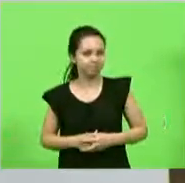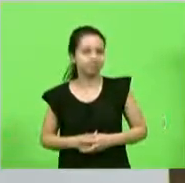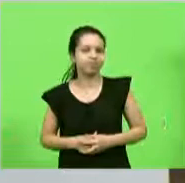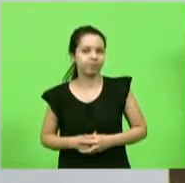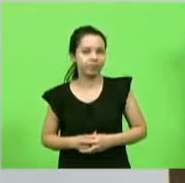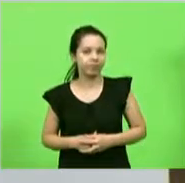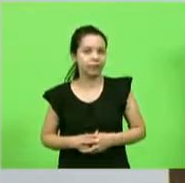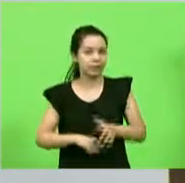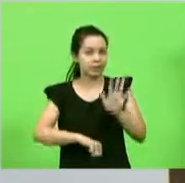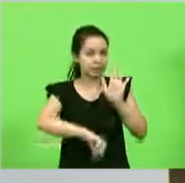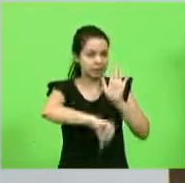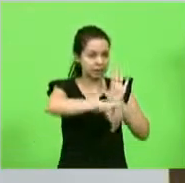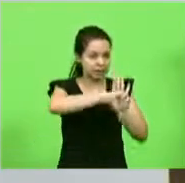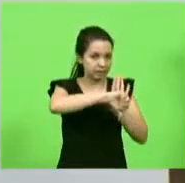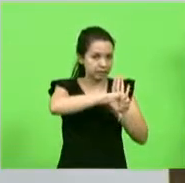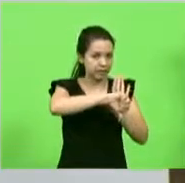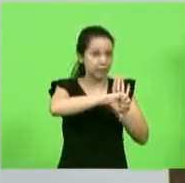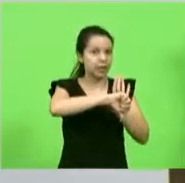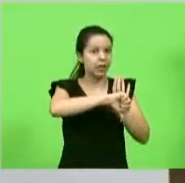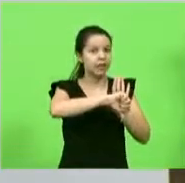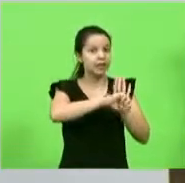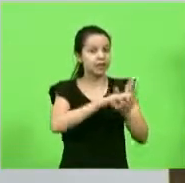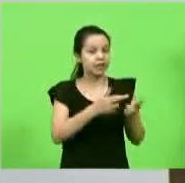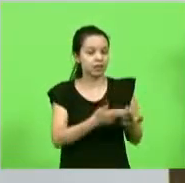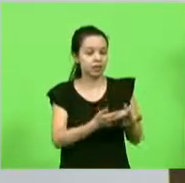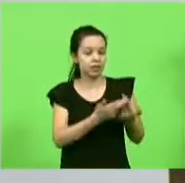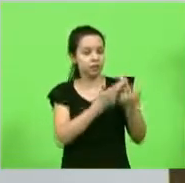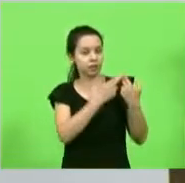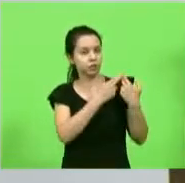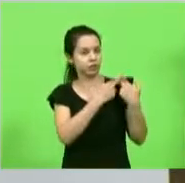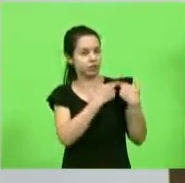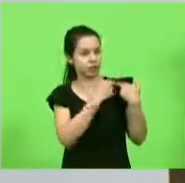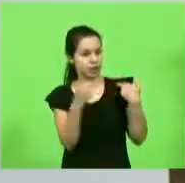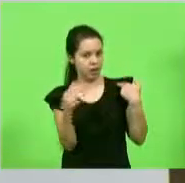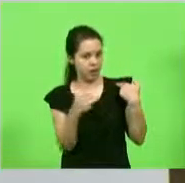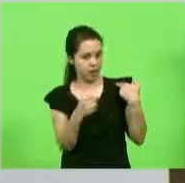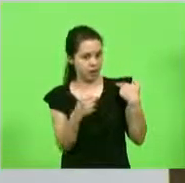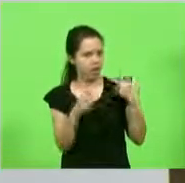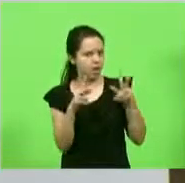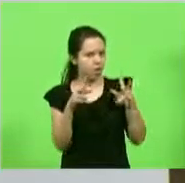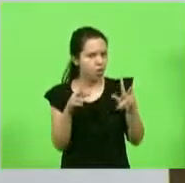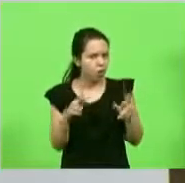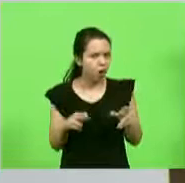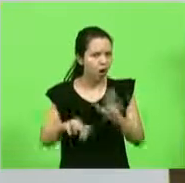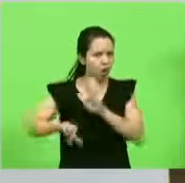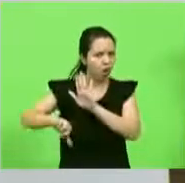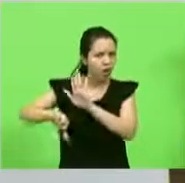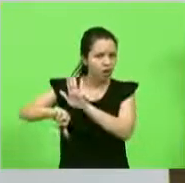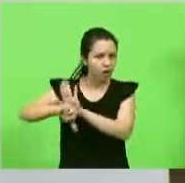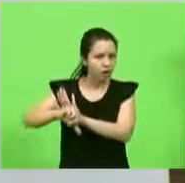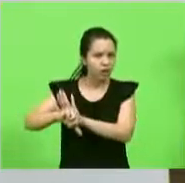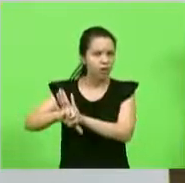crime de responsabilidade não é igual crime comum.